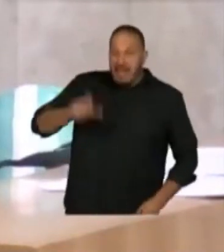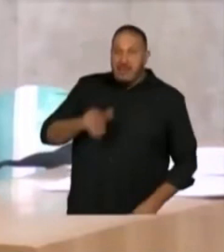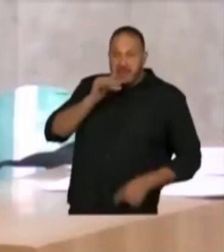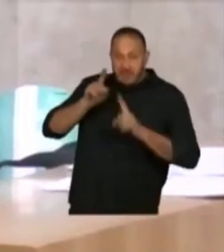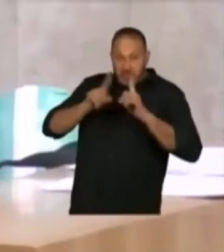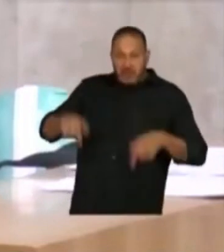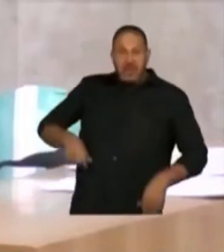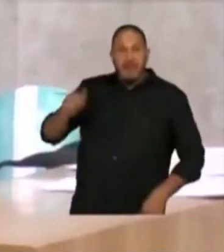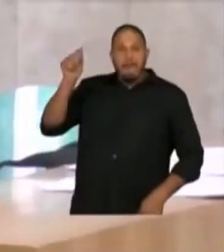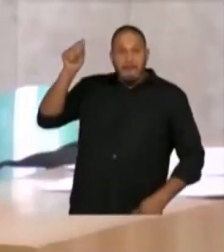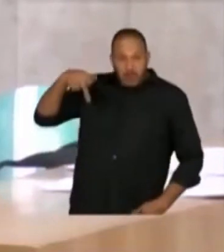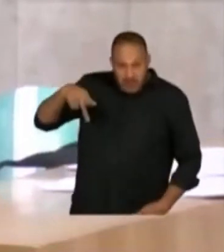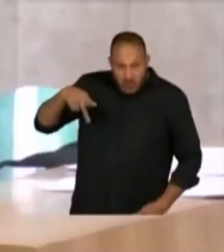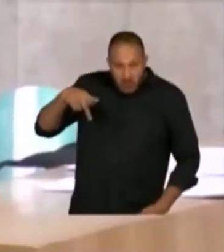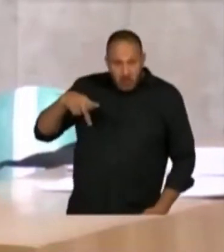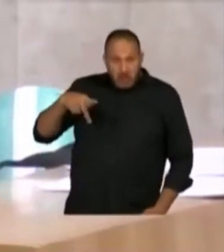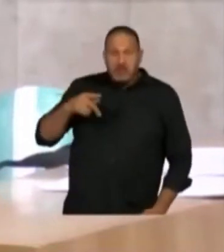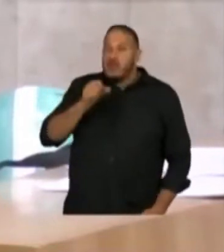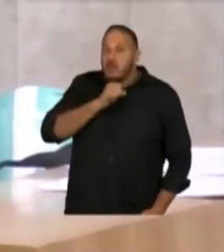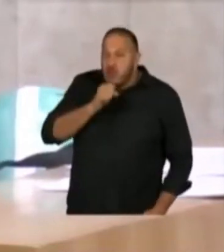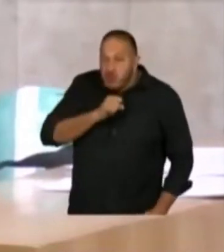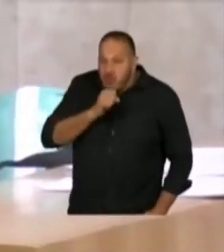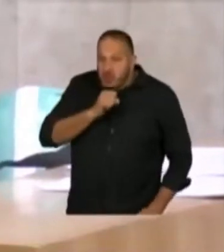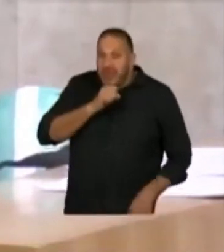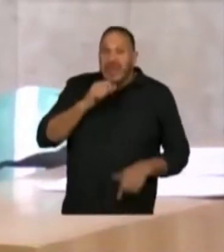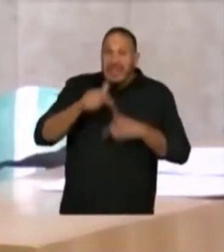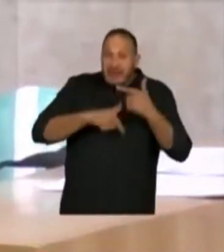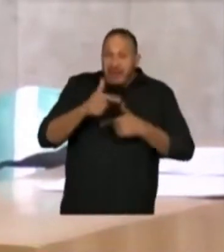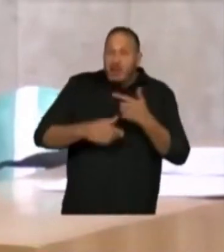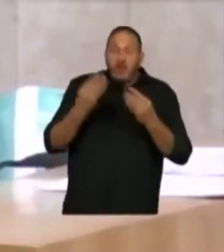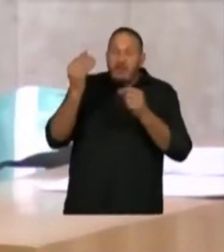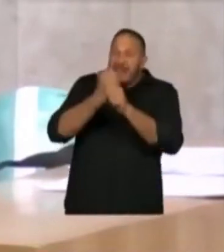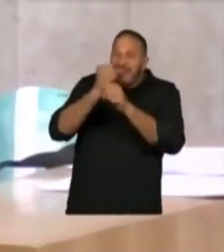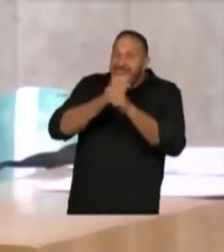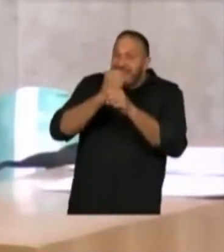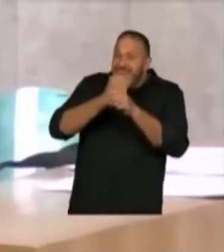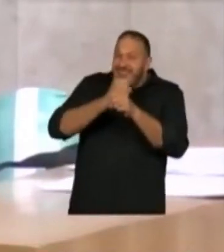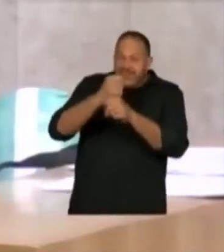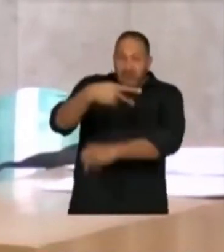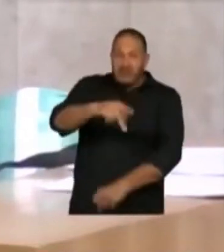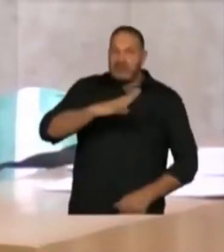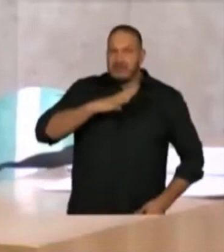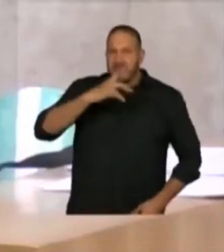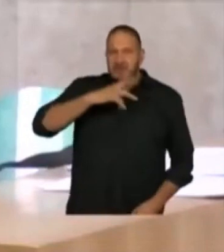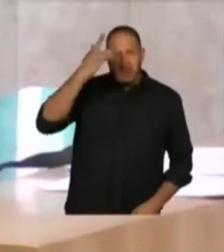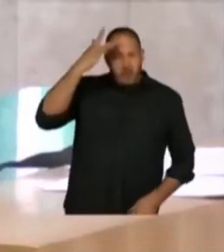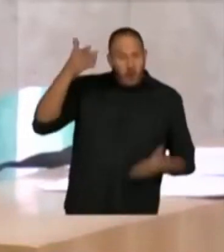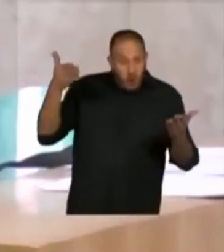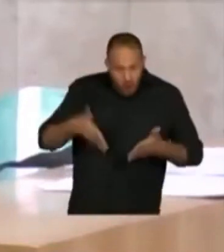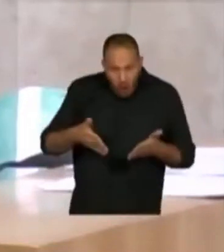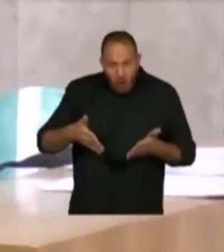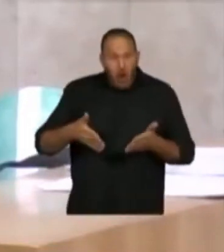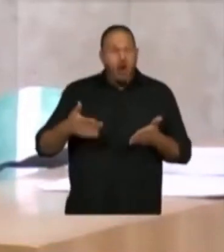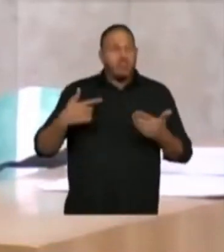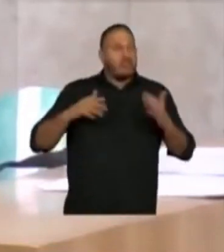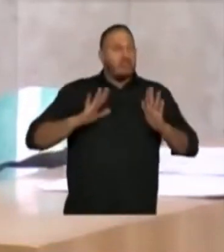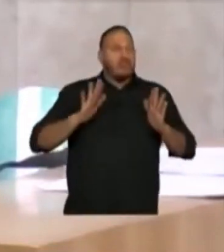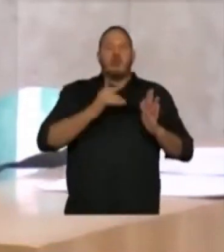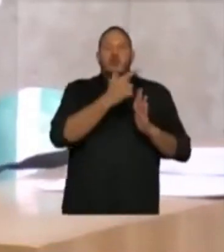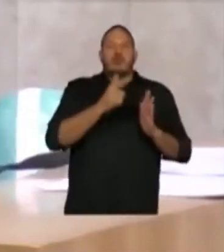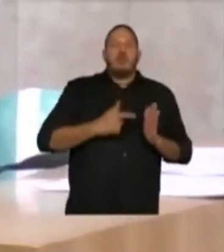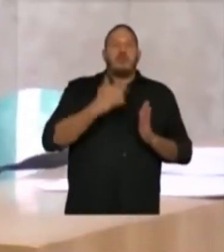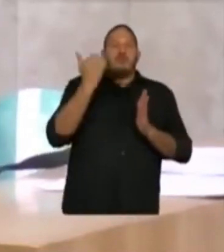aposentado, idoso, que trabalhou por décadas na cidade, que hoje estaria isento de ter